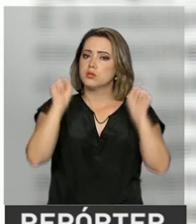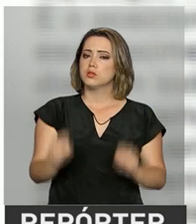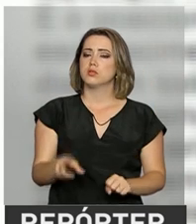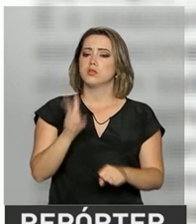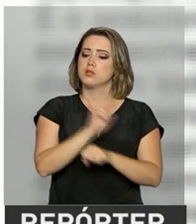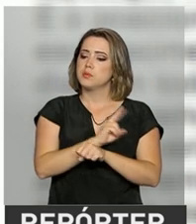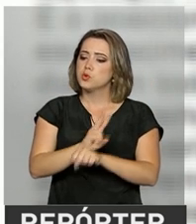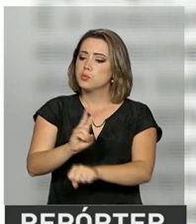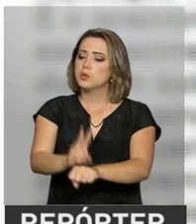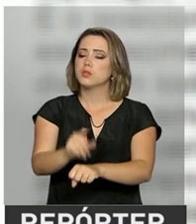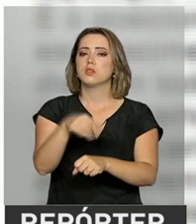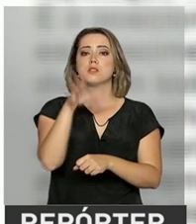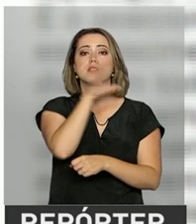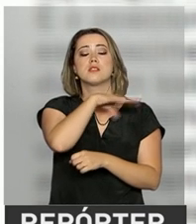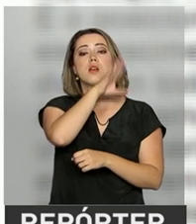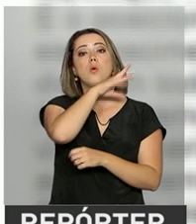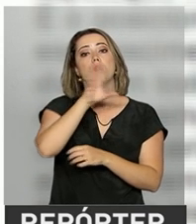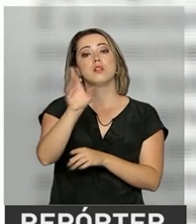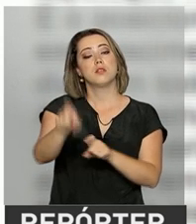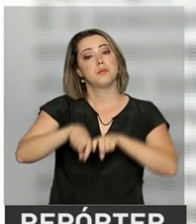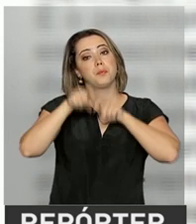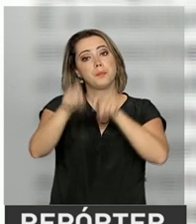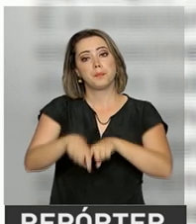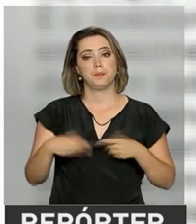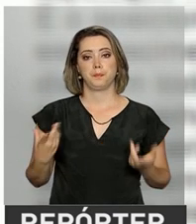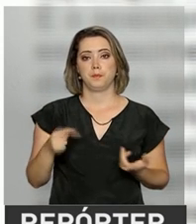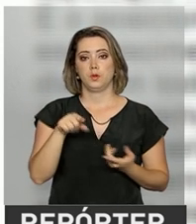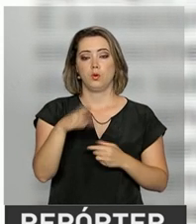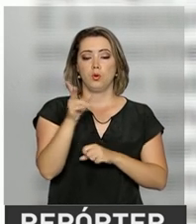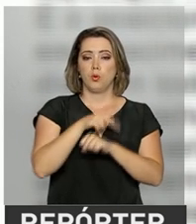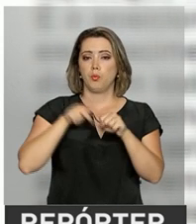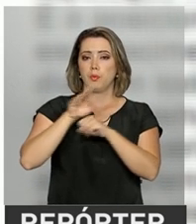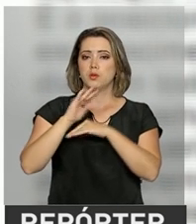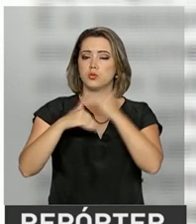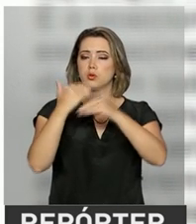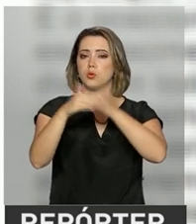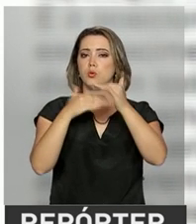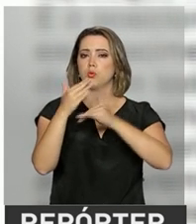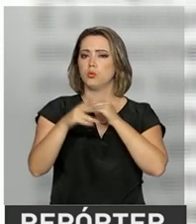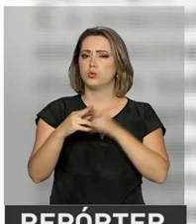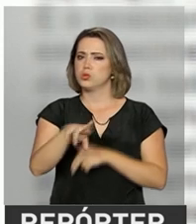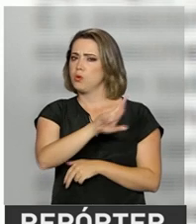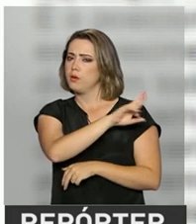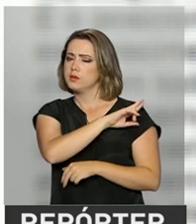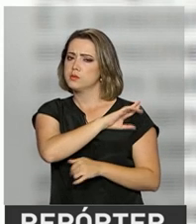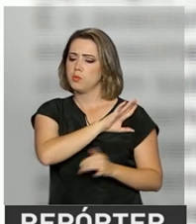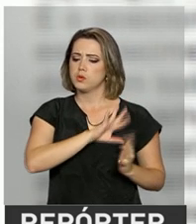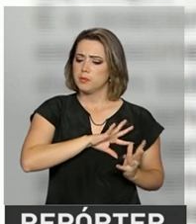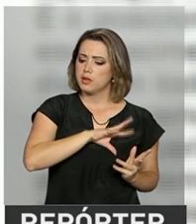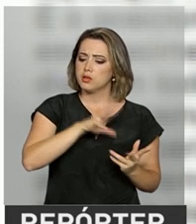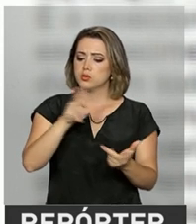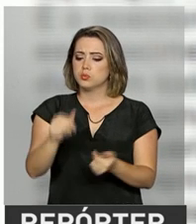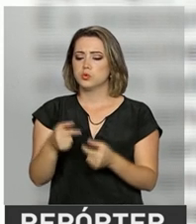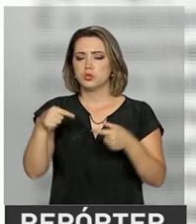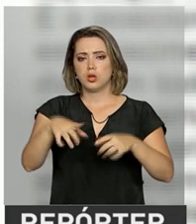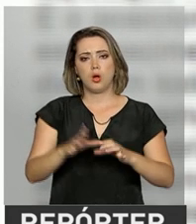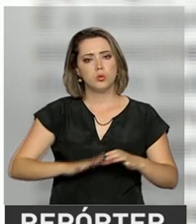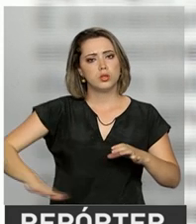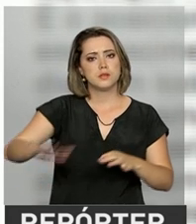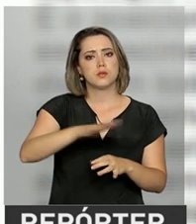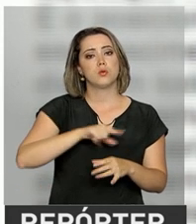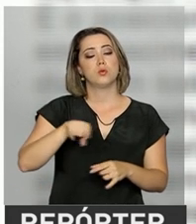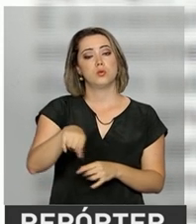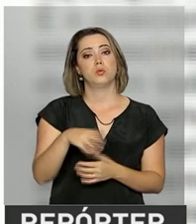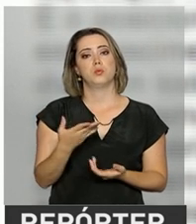agropecuária. Segundo a nota, o país construiu grande reputação internacional neste segmento. Michel